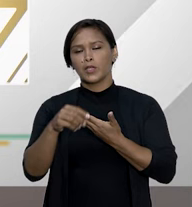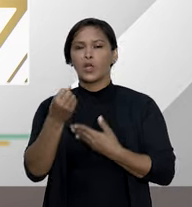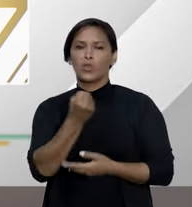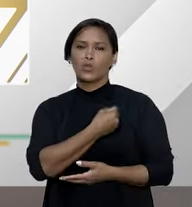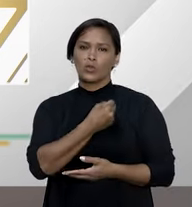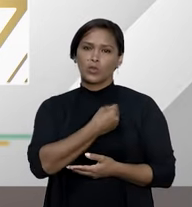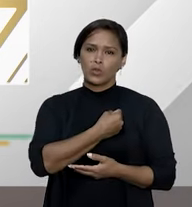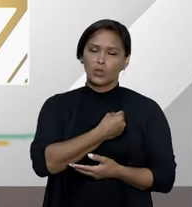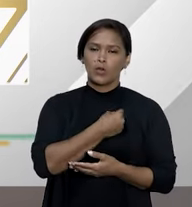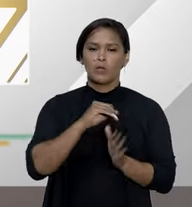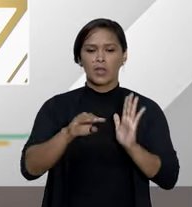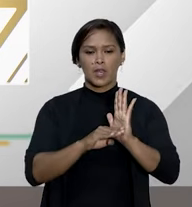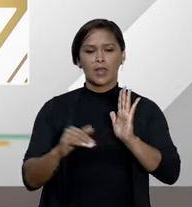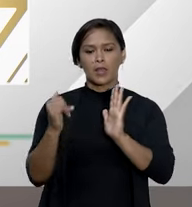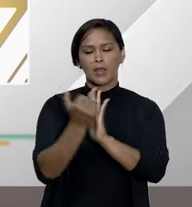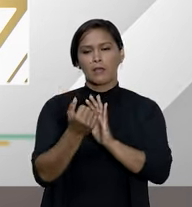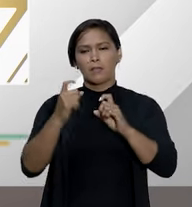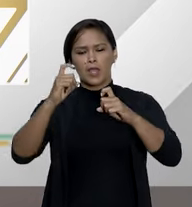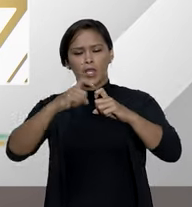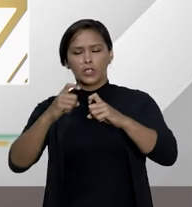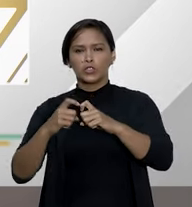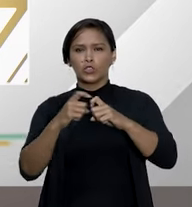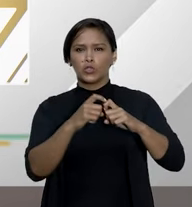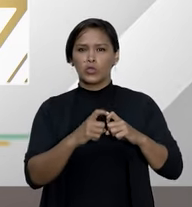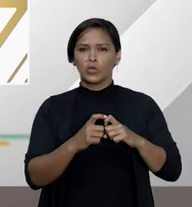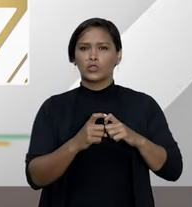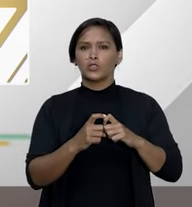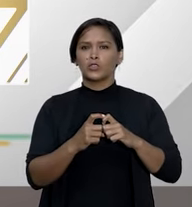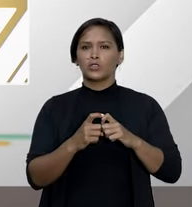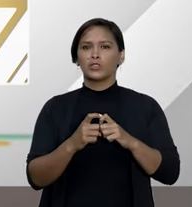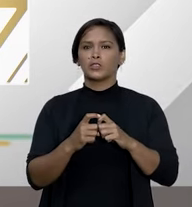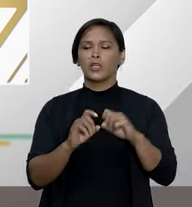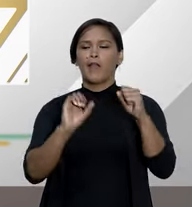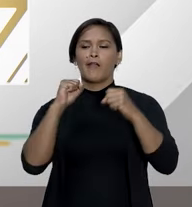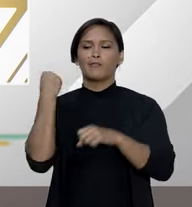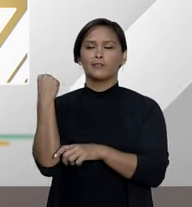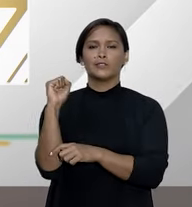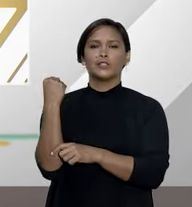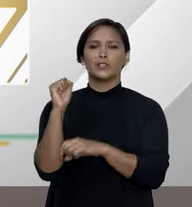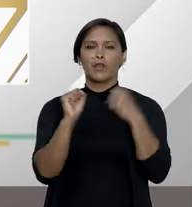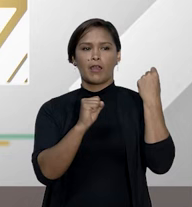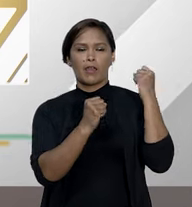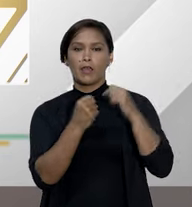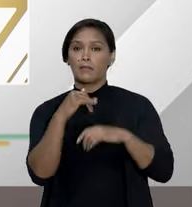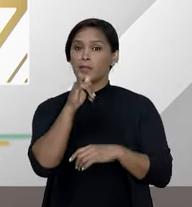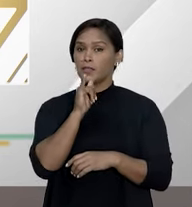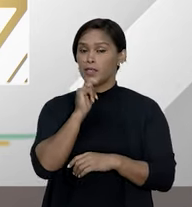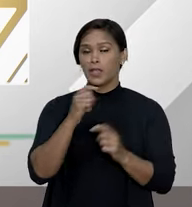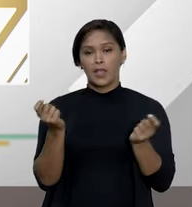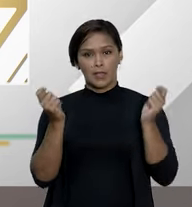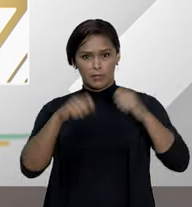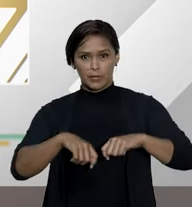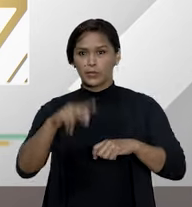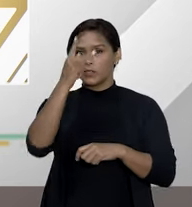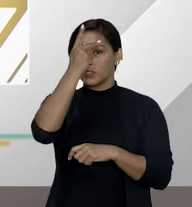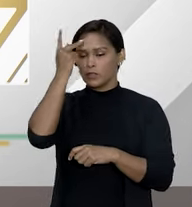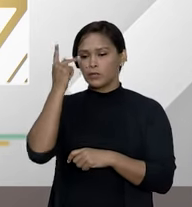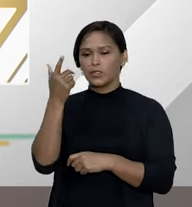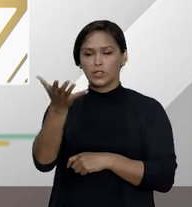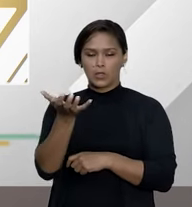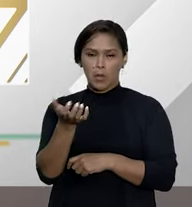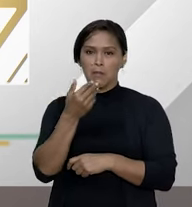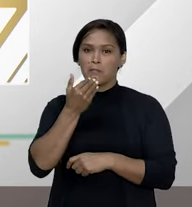número excedente de consultas de sessão de fisioterapia por exemplo é possível ao consumidor exigir que a